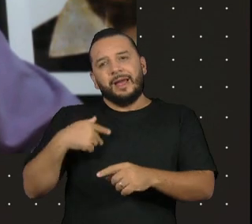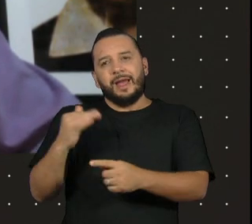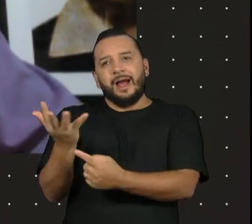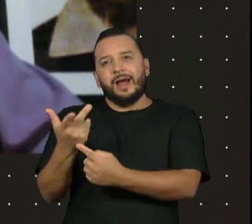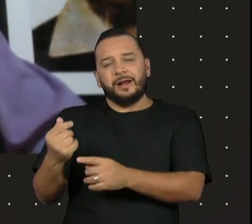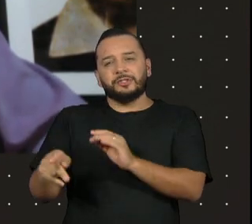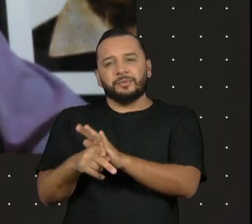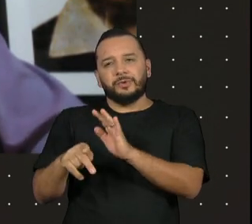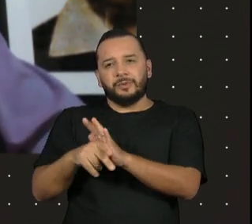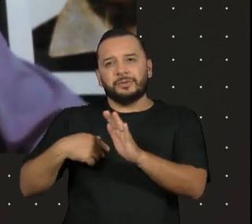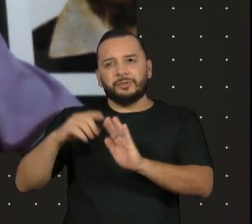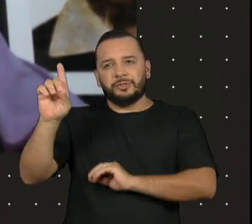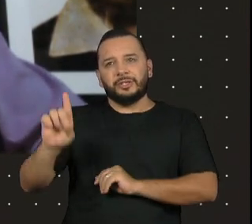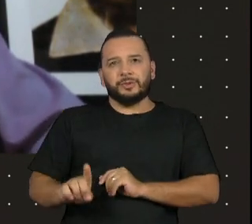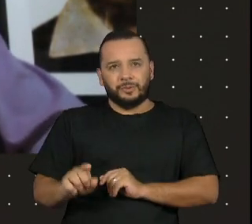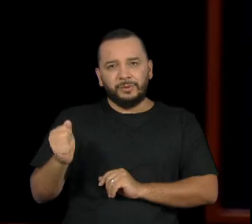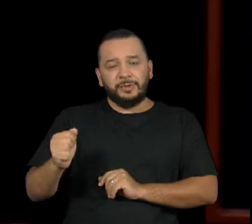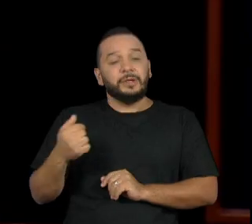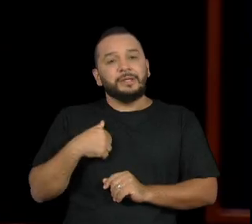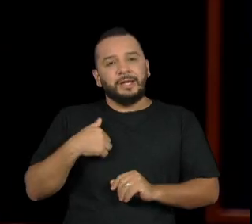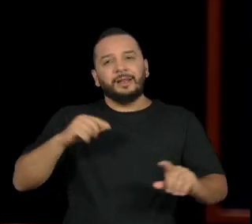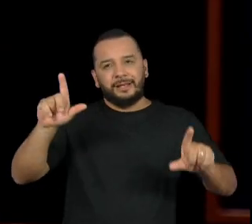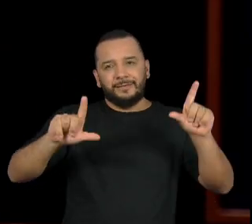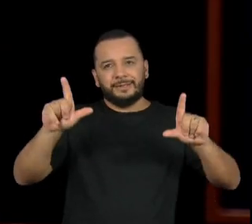televisão é a arte do patrocinador.